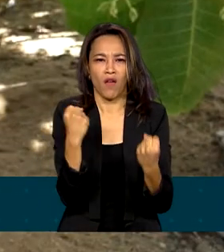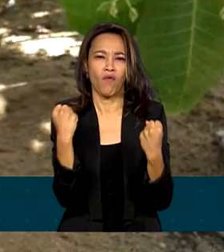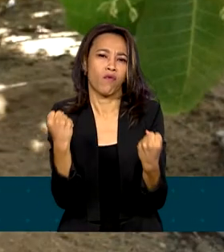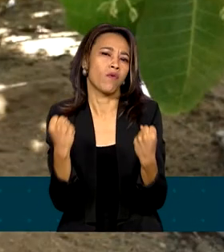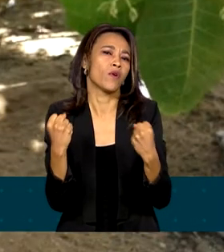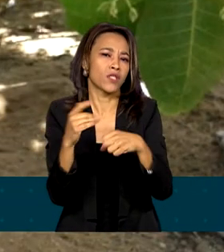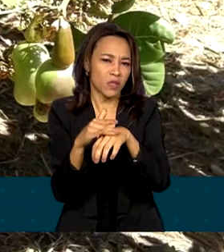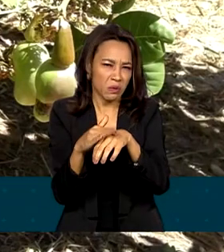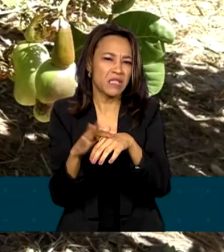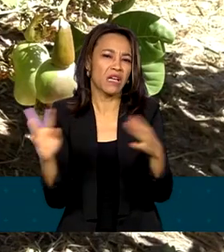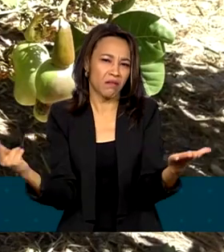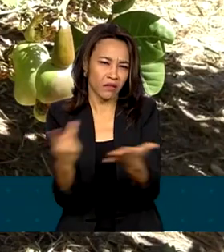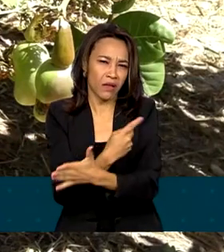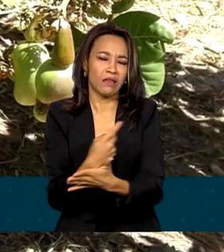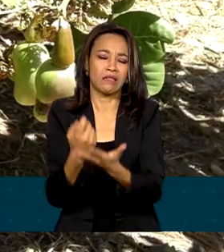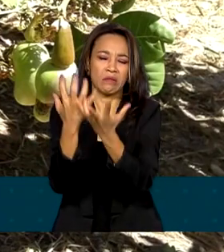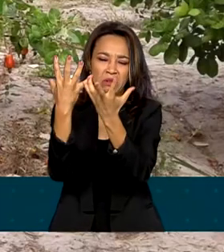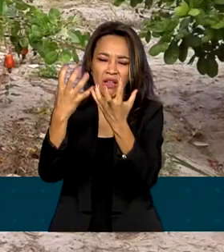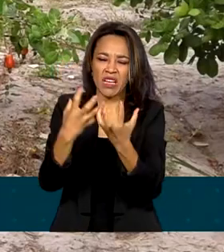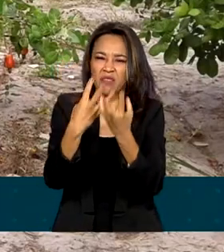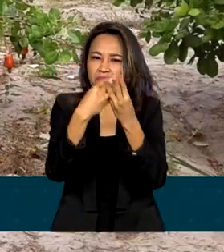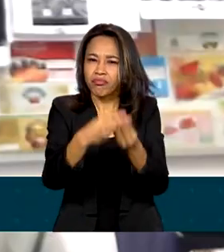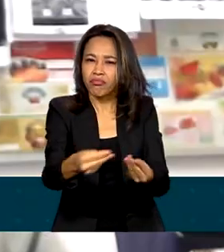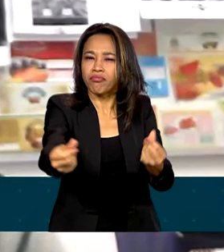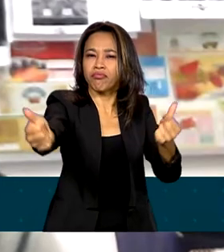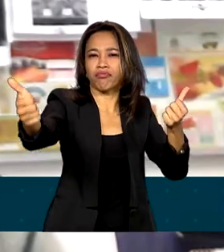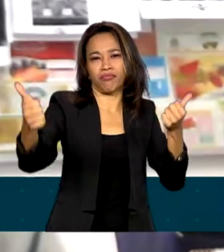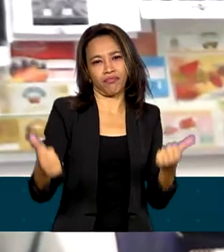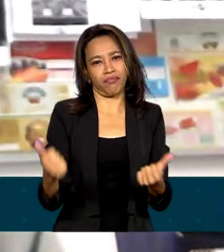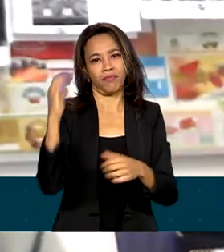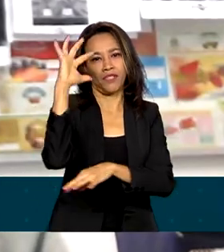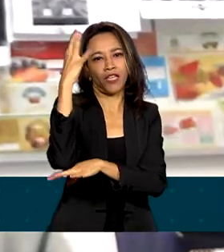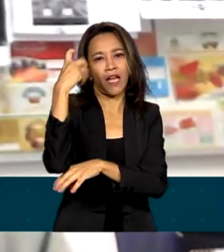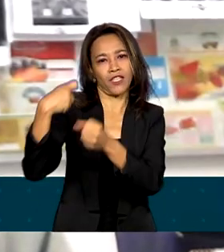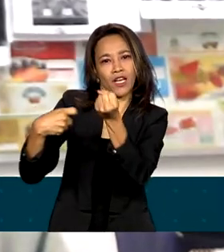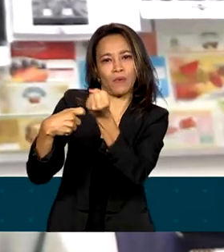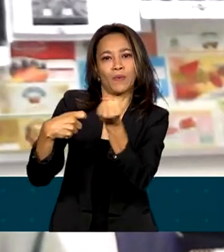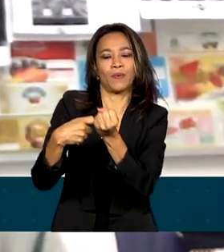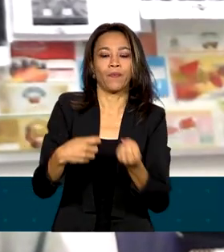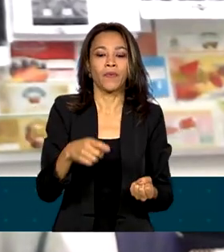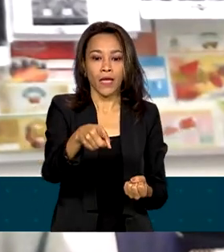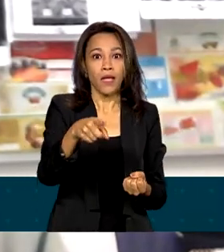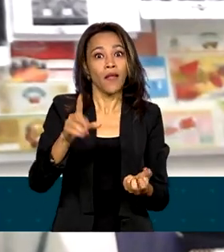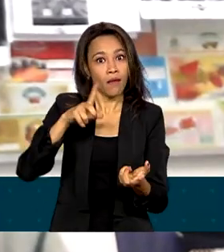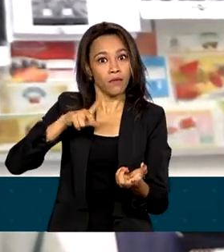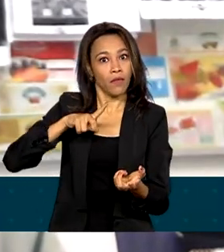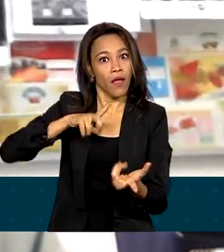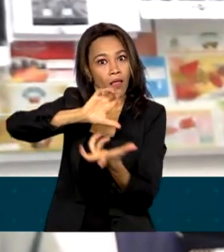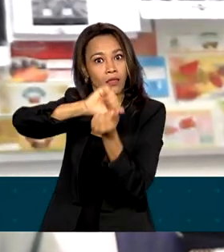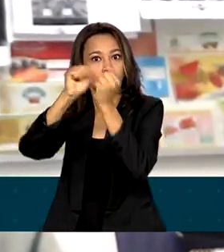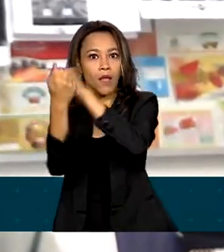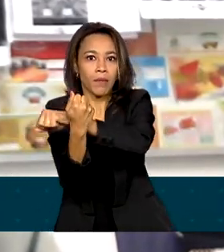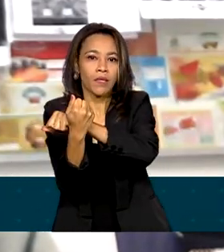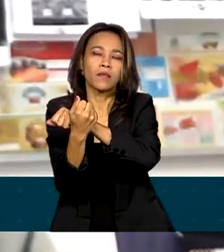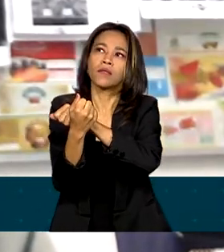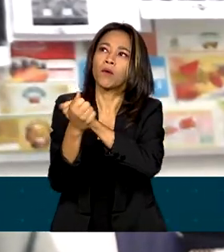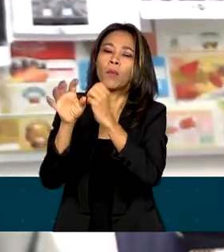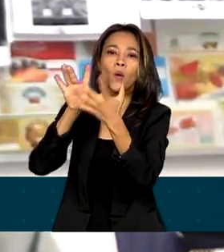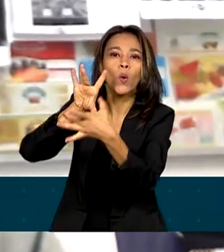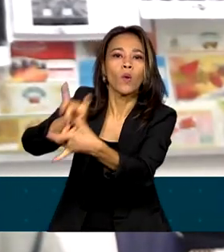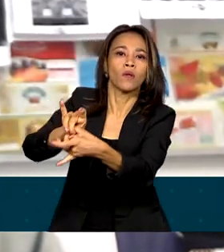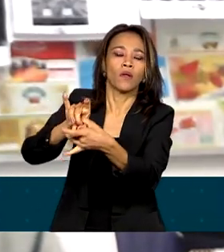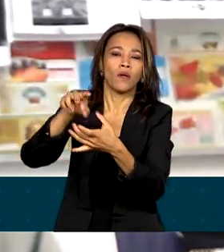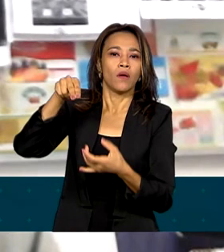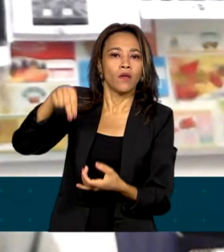costumam destruir plantações inteiras de cajú. Ele é um clone adaptado agora para a região de altitude,